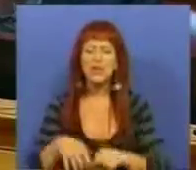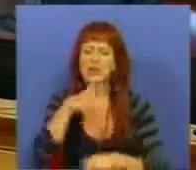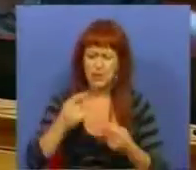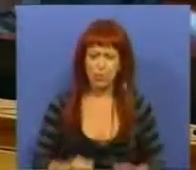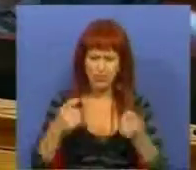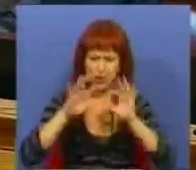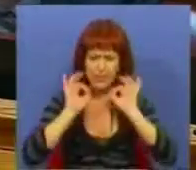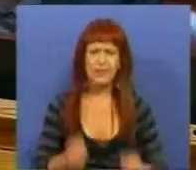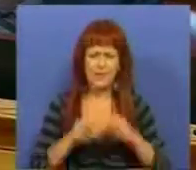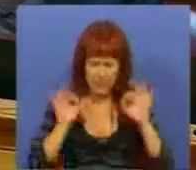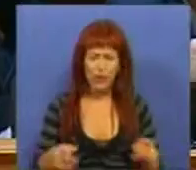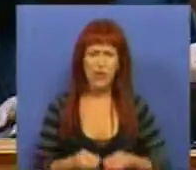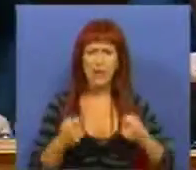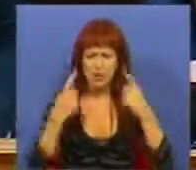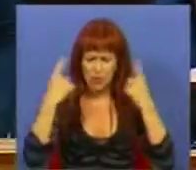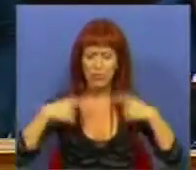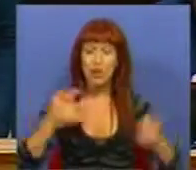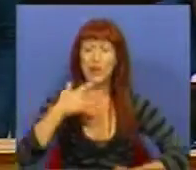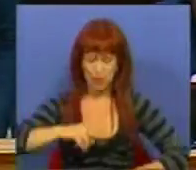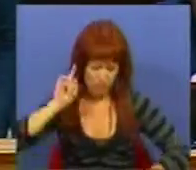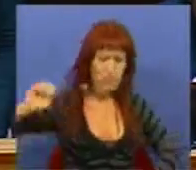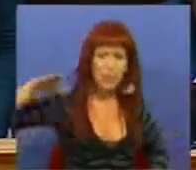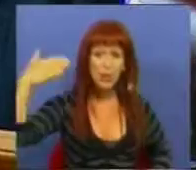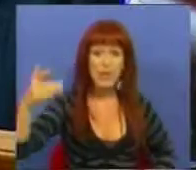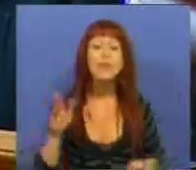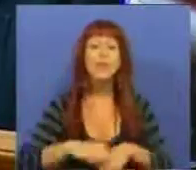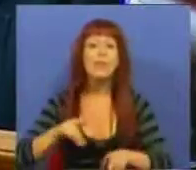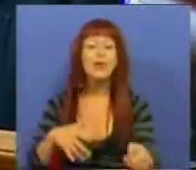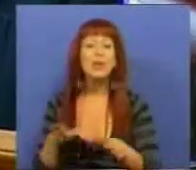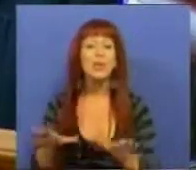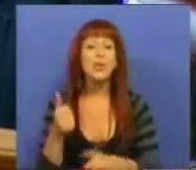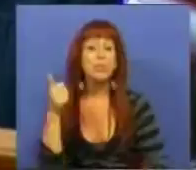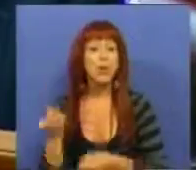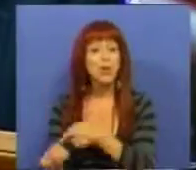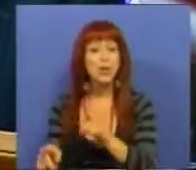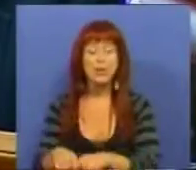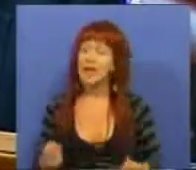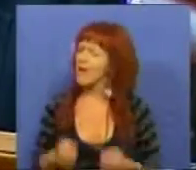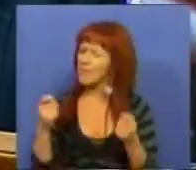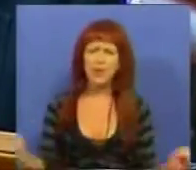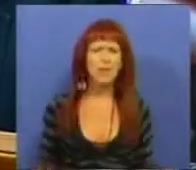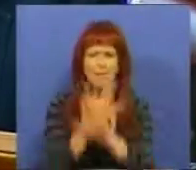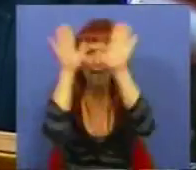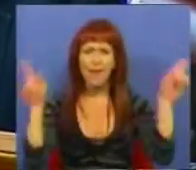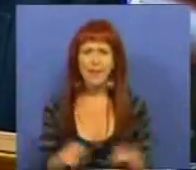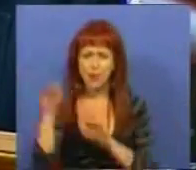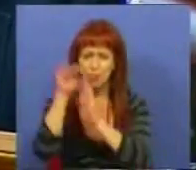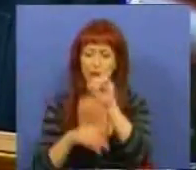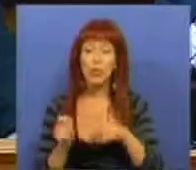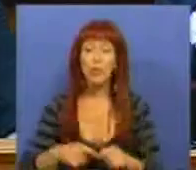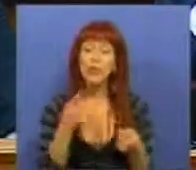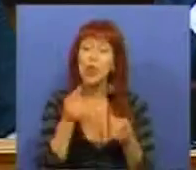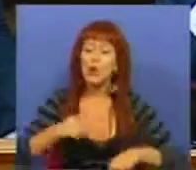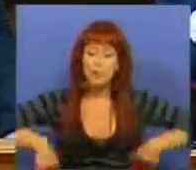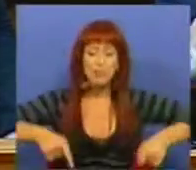seriamente, investimento público, que é a absoluta prioridade. E é por isso que o Bloco de Esquerda aposta claramente num programa de